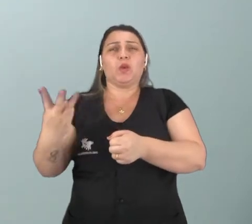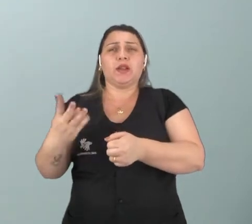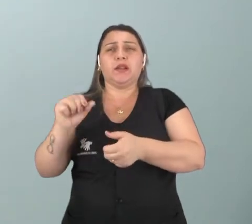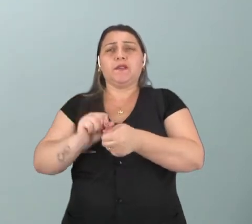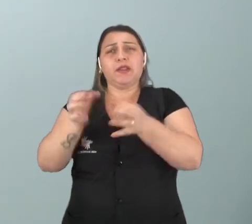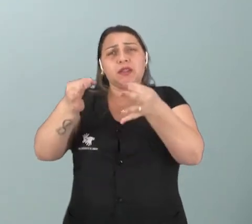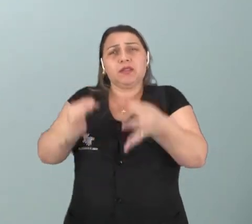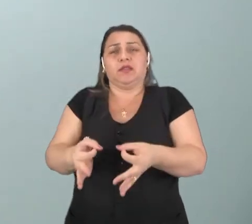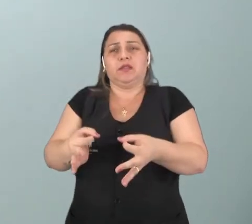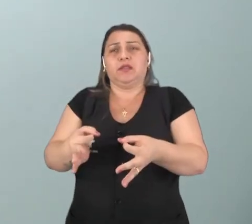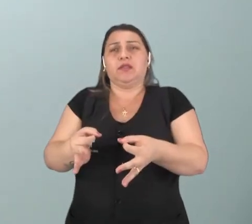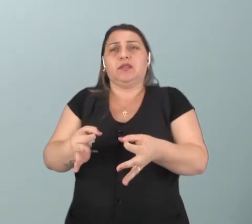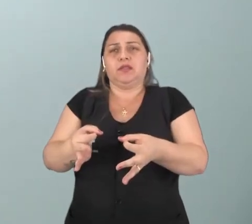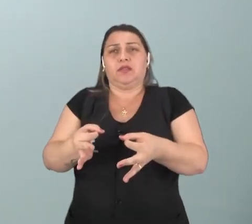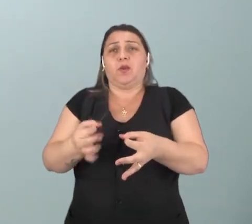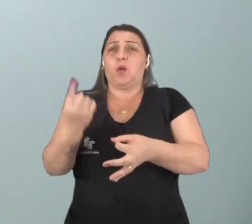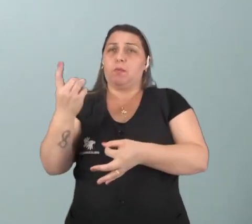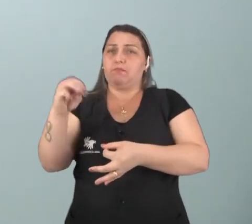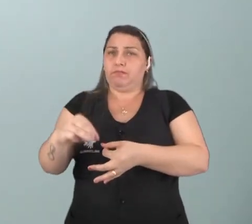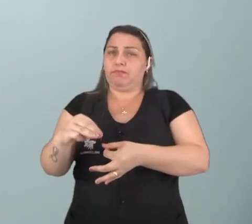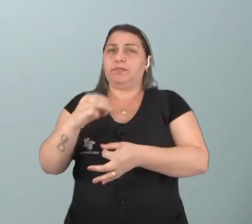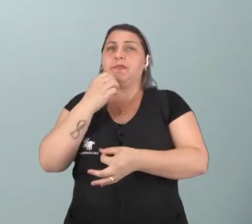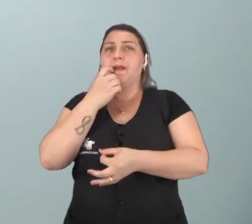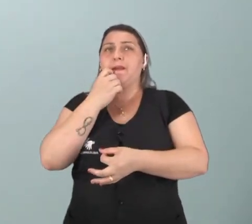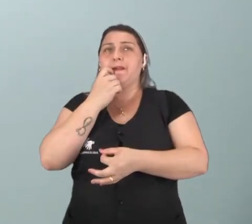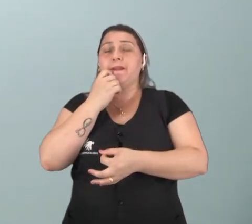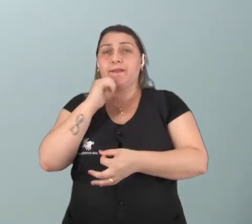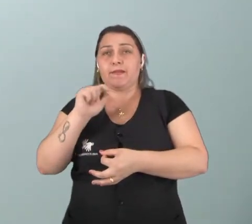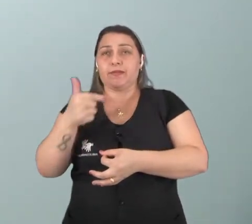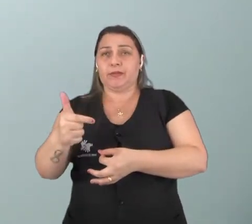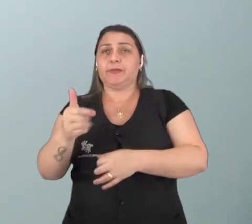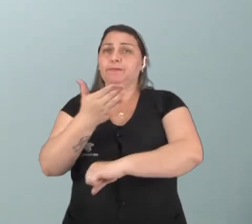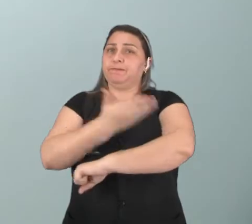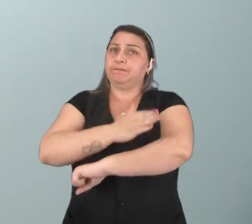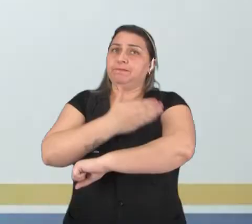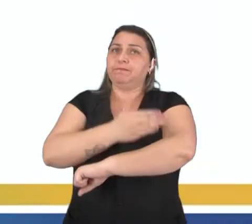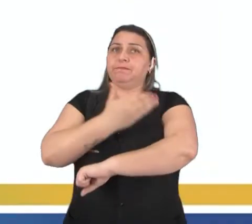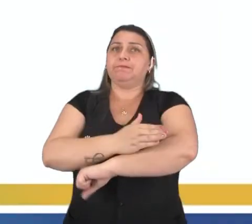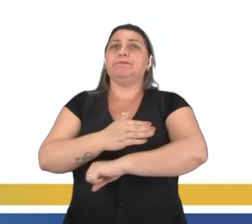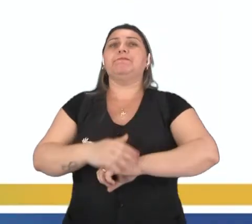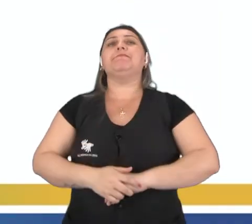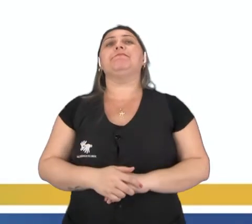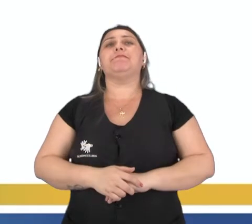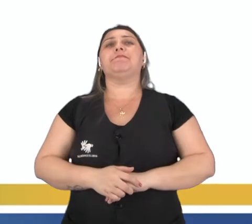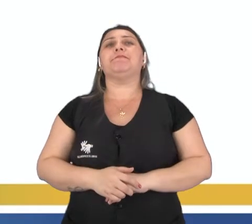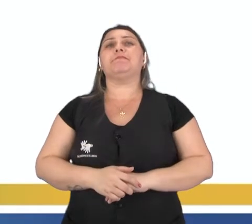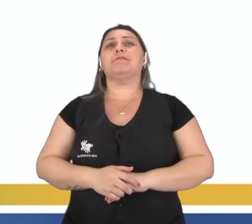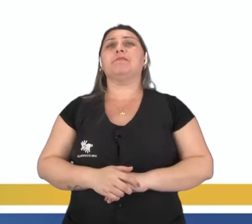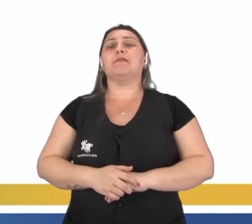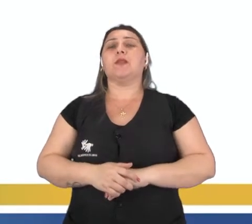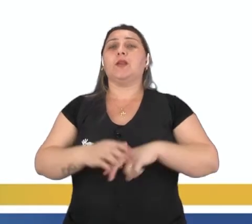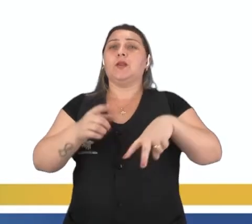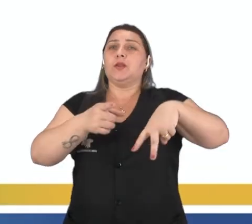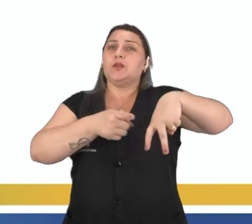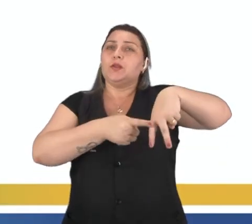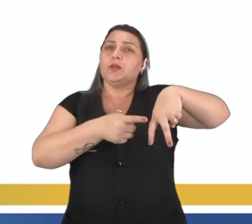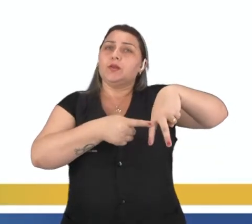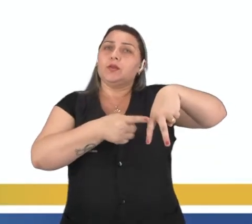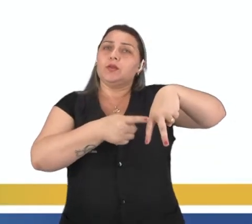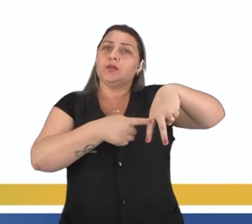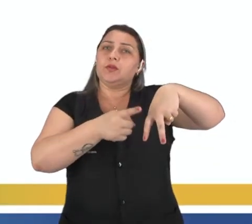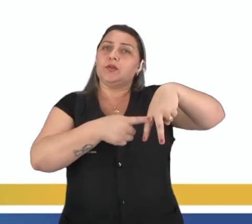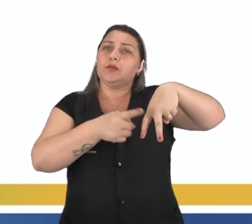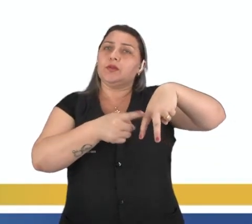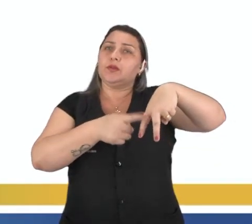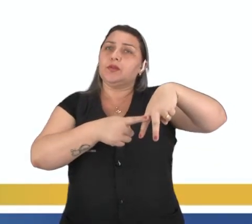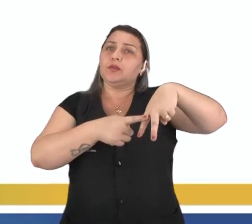ele fez de forma correta em um minuto. Vamos para o próximo teste agora. Teste de membros superiores, Teste de